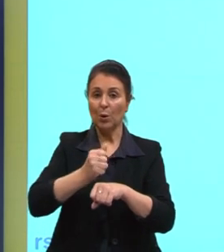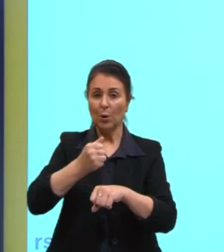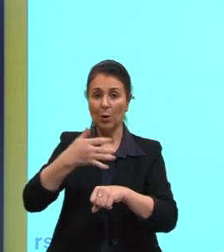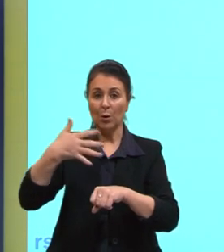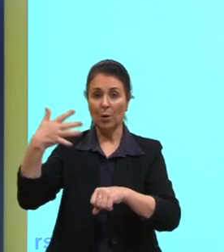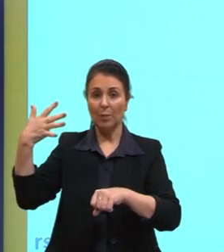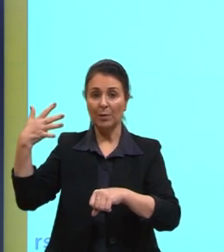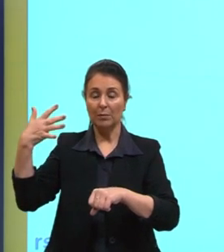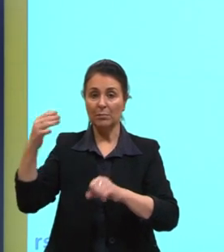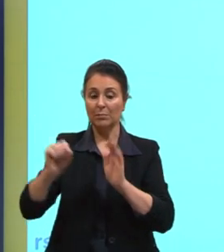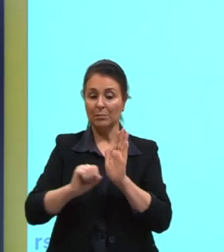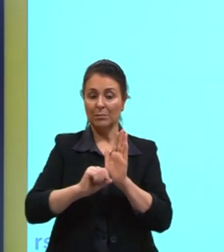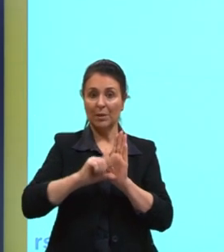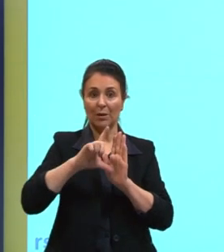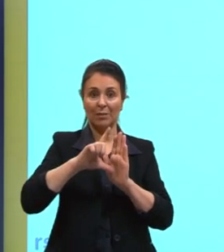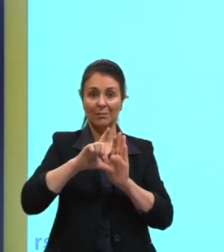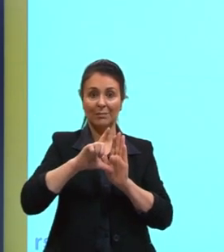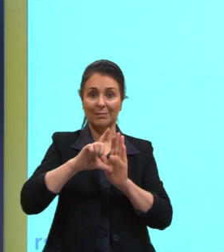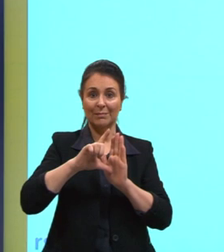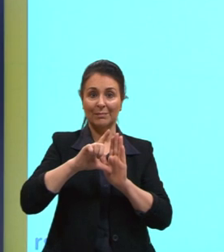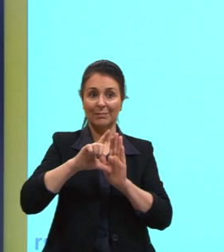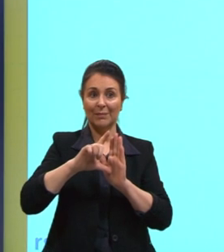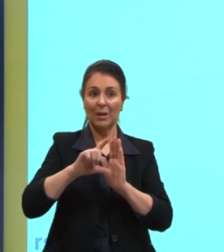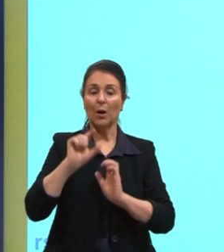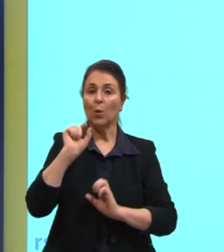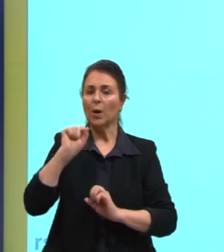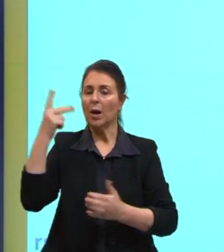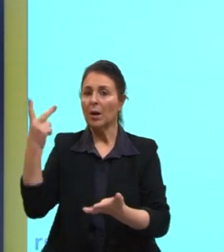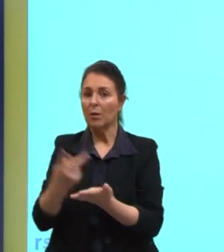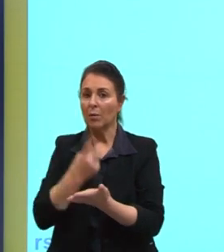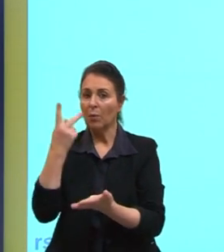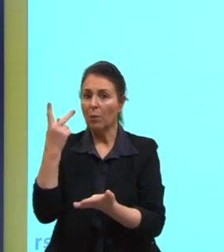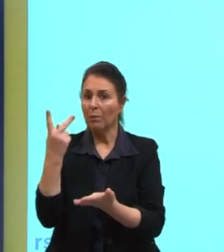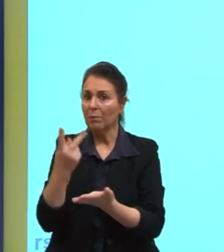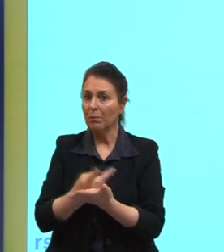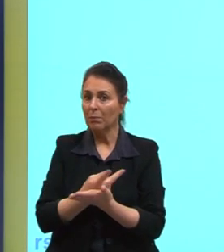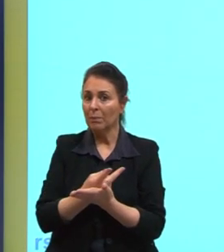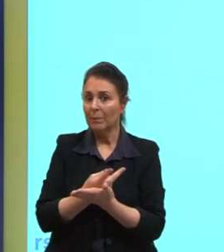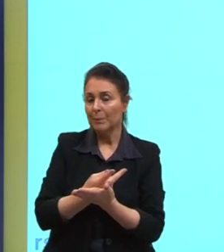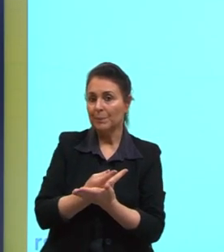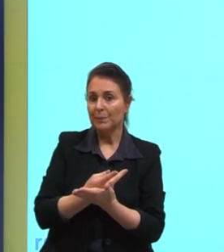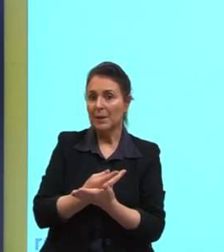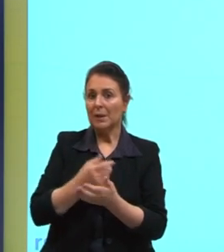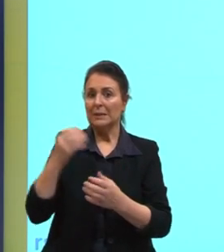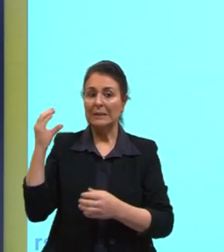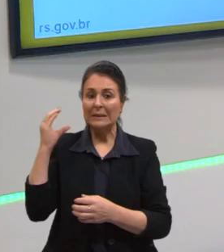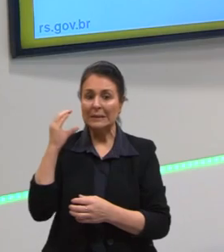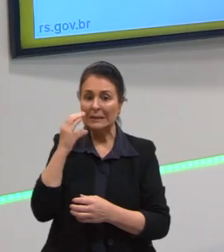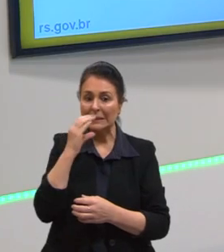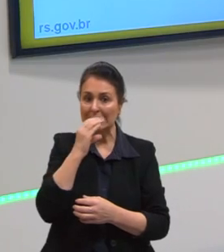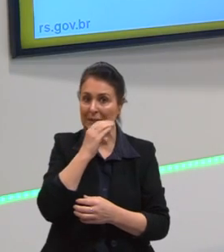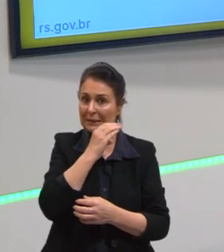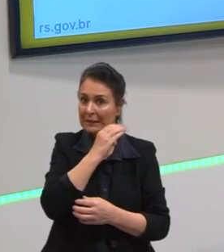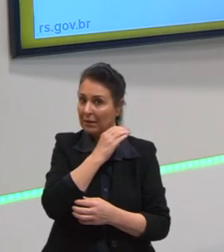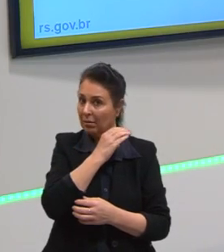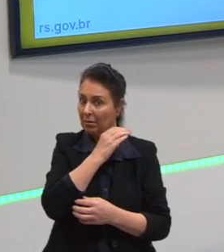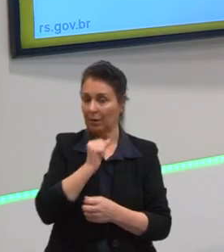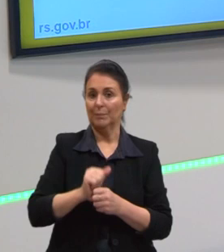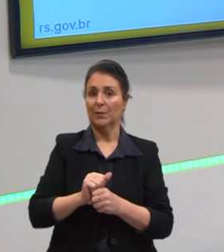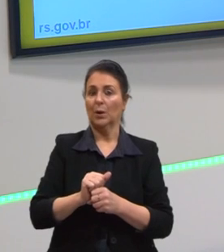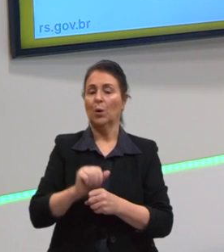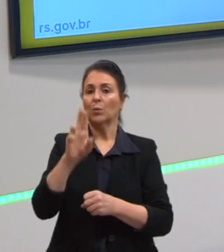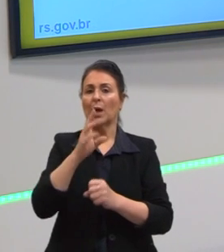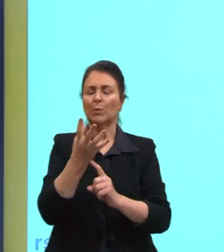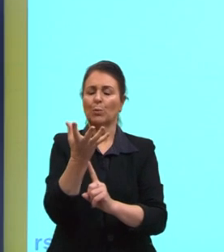maior que o do ferro. O que acontece, então, se a gente esquentar isso aqui, colocar uma